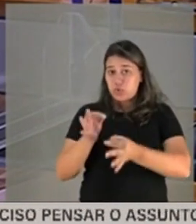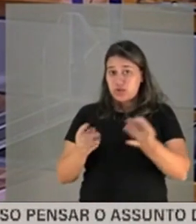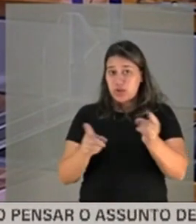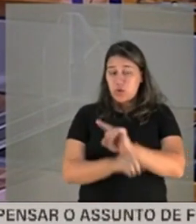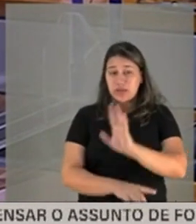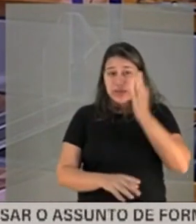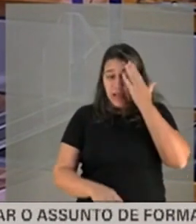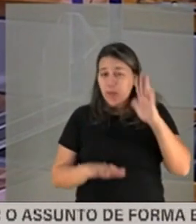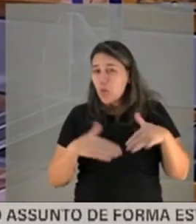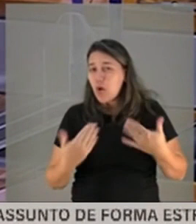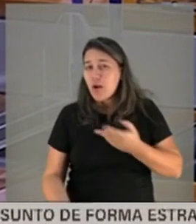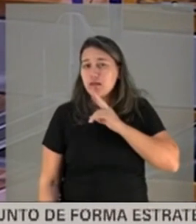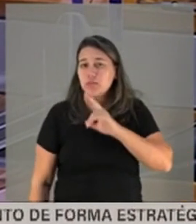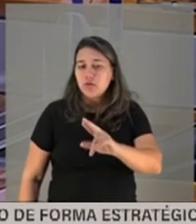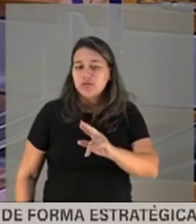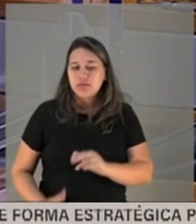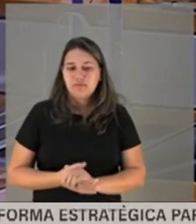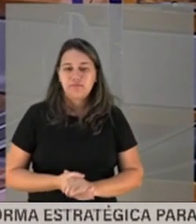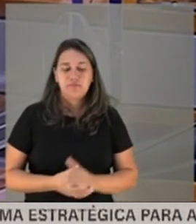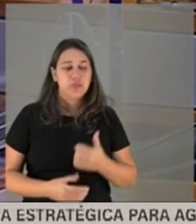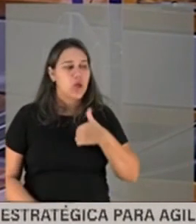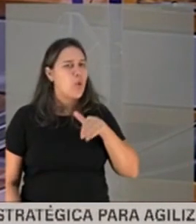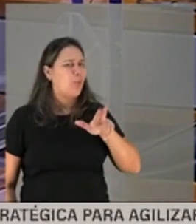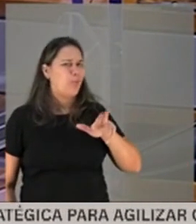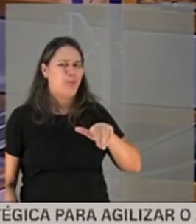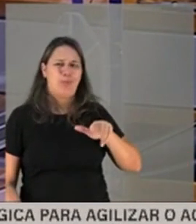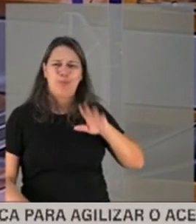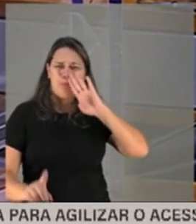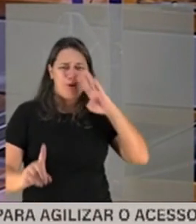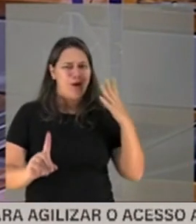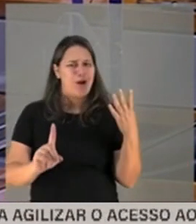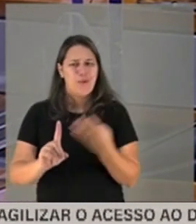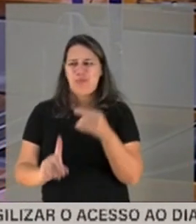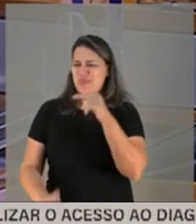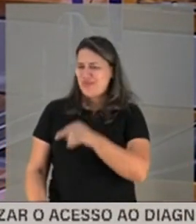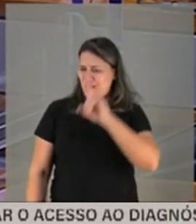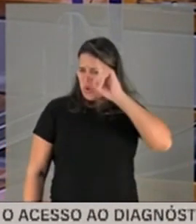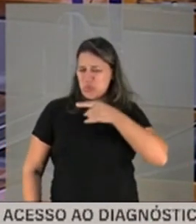foi a resposta? Eu nunca acusei o senador Flávio Bolsonaro de ser dono de nada.